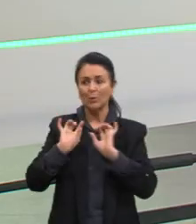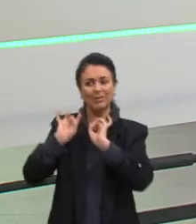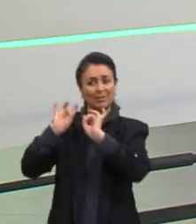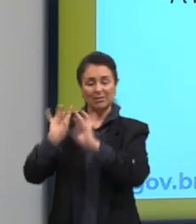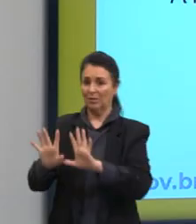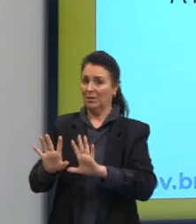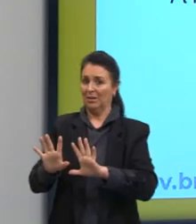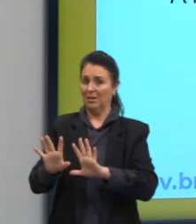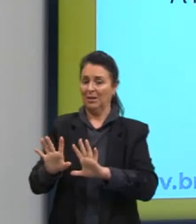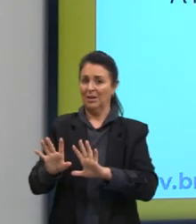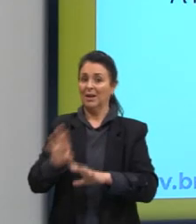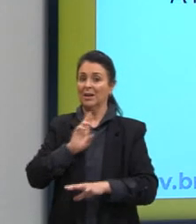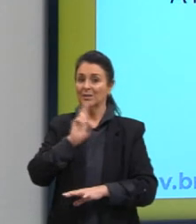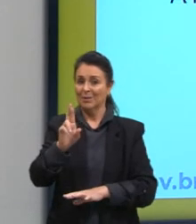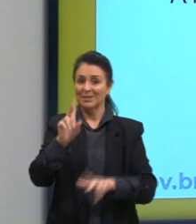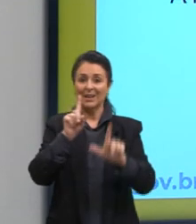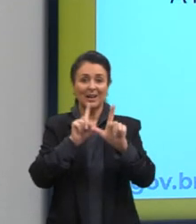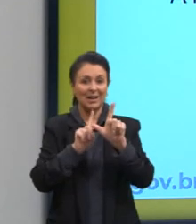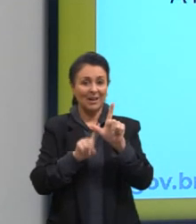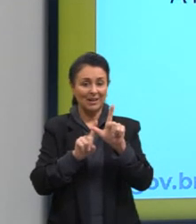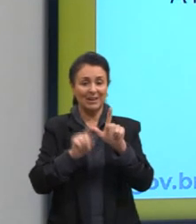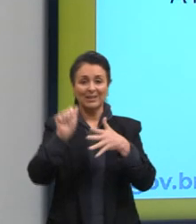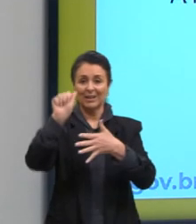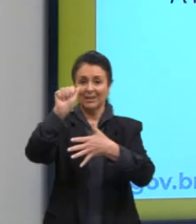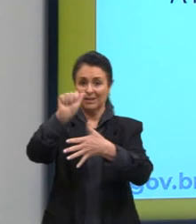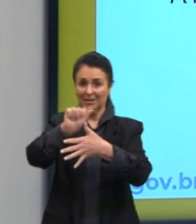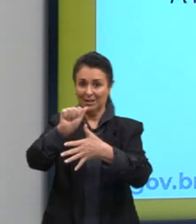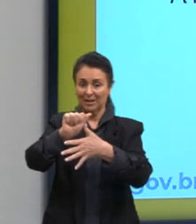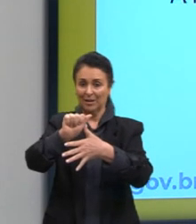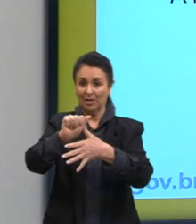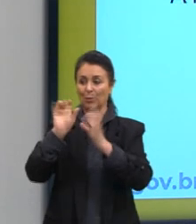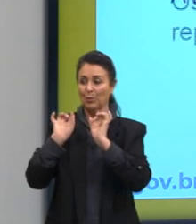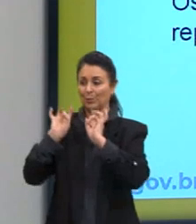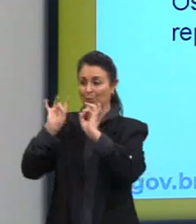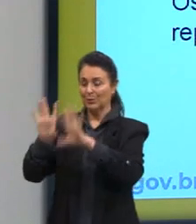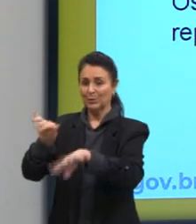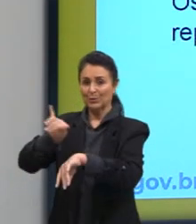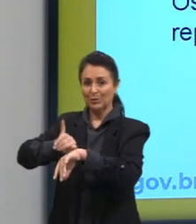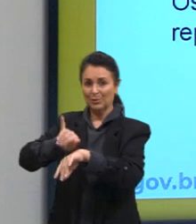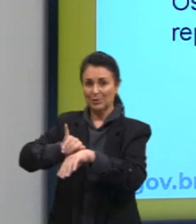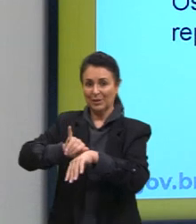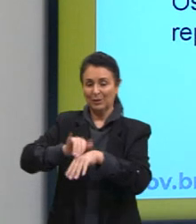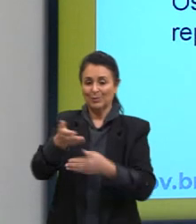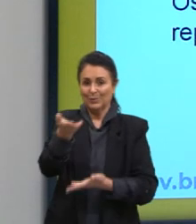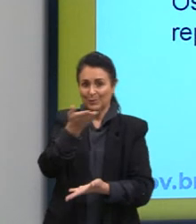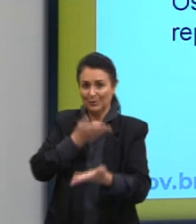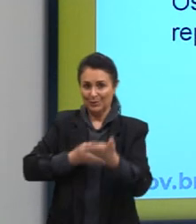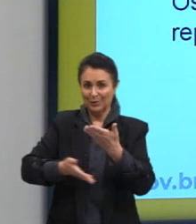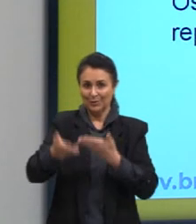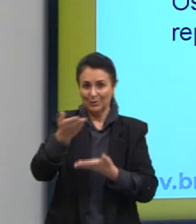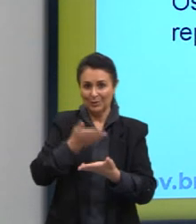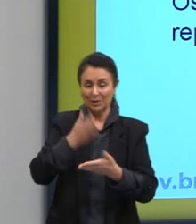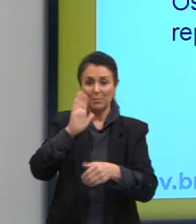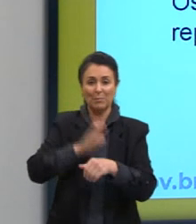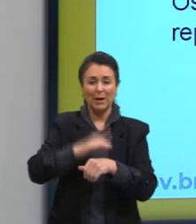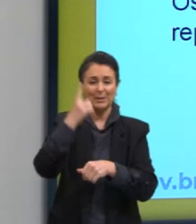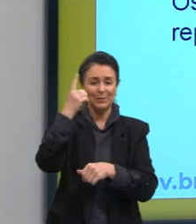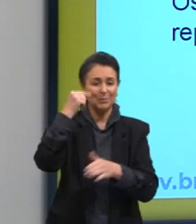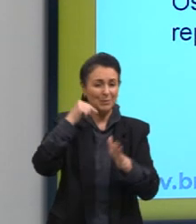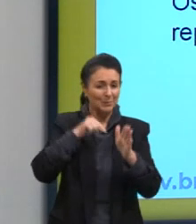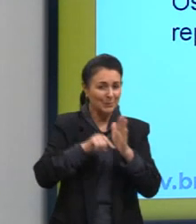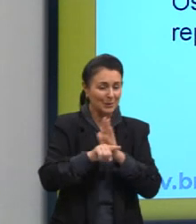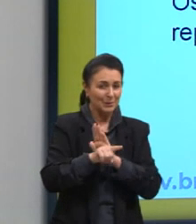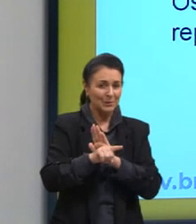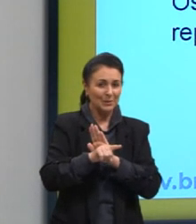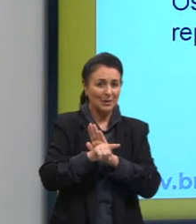resposta é a letra A, abandono de objetos mediadores. E aqui a gente tem mais uma questão que a gente vai ler bem rapidinho.